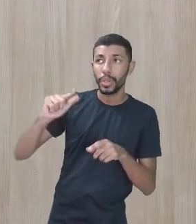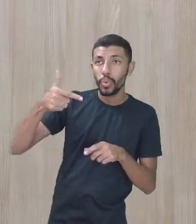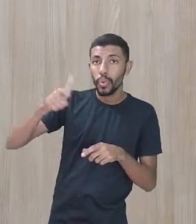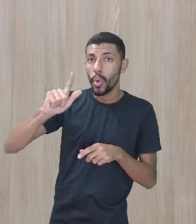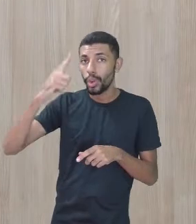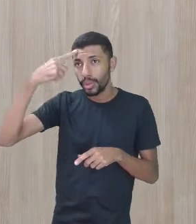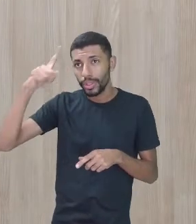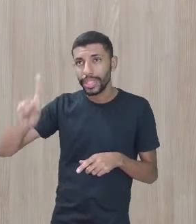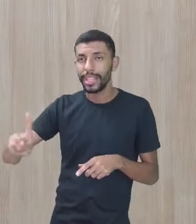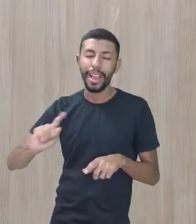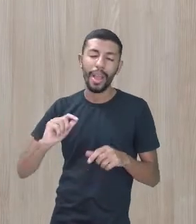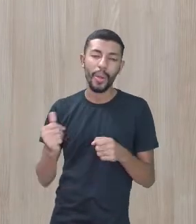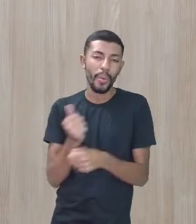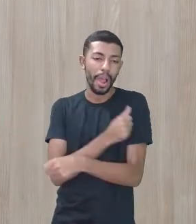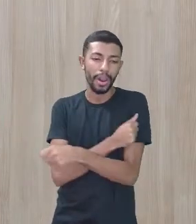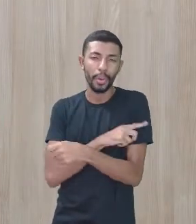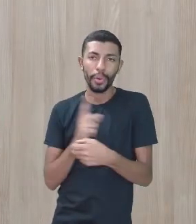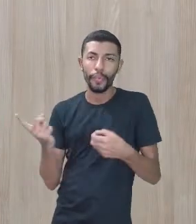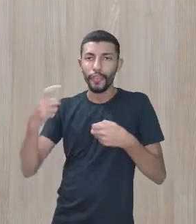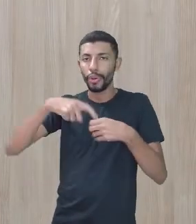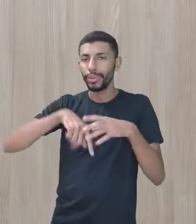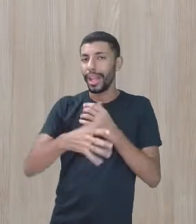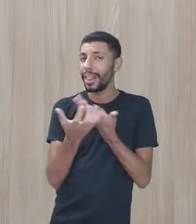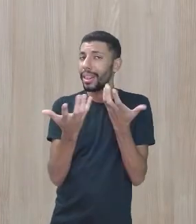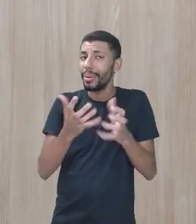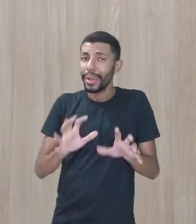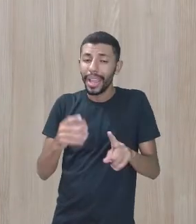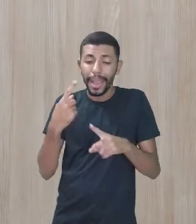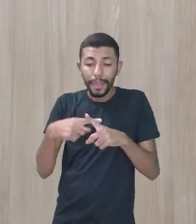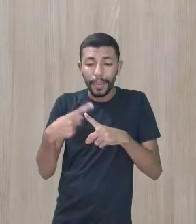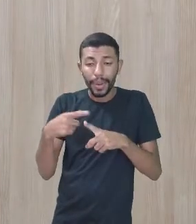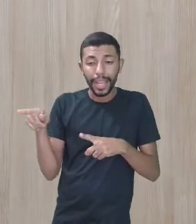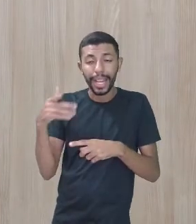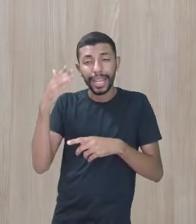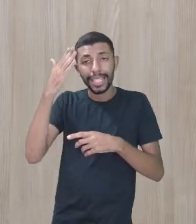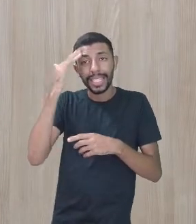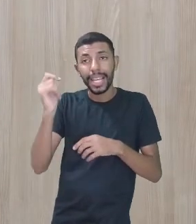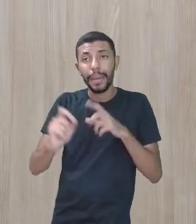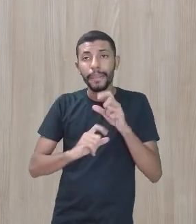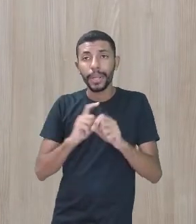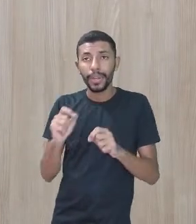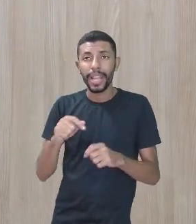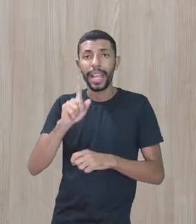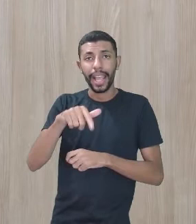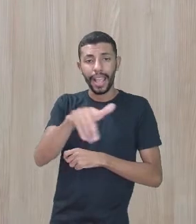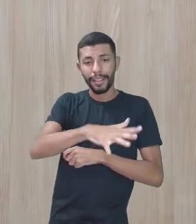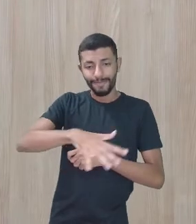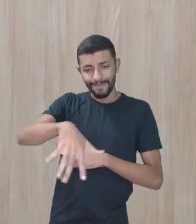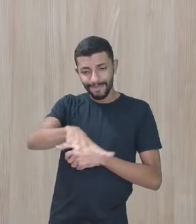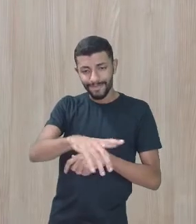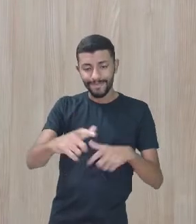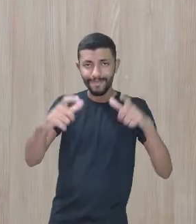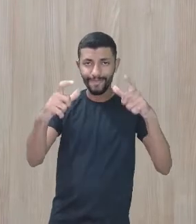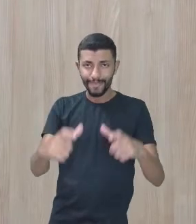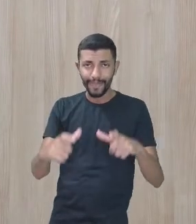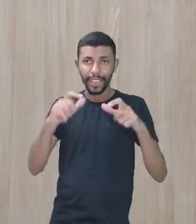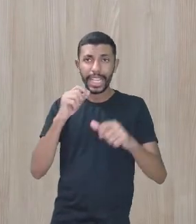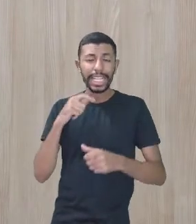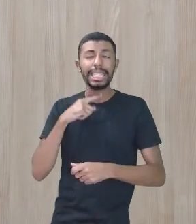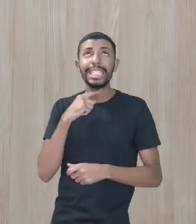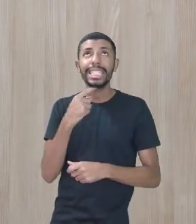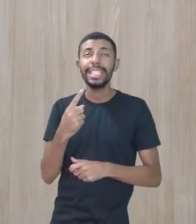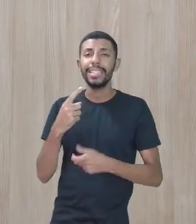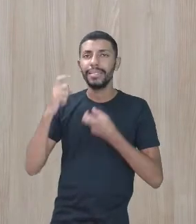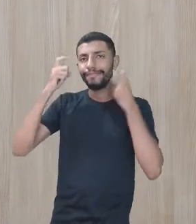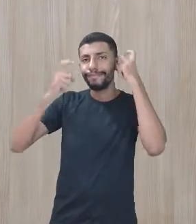querer voltar à escola. Porque sabe que é um espaço que ninguém está se preocupando com ele. Então, quando